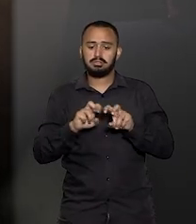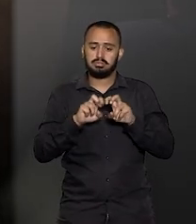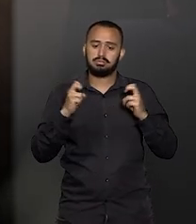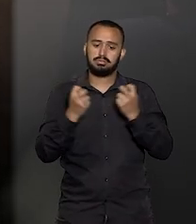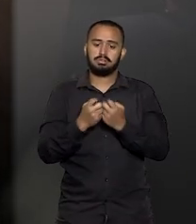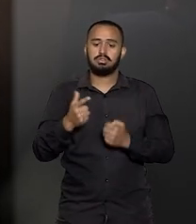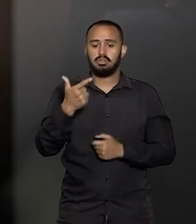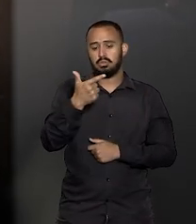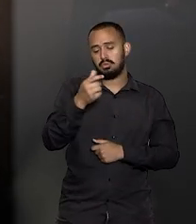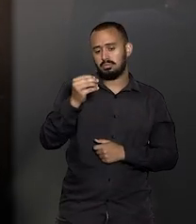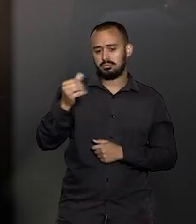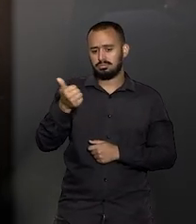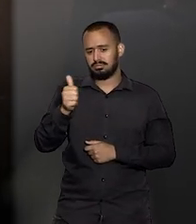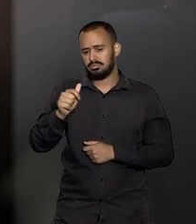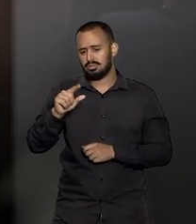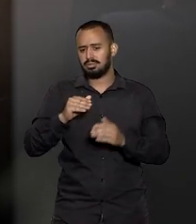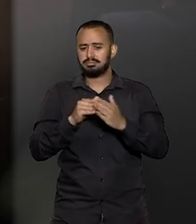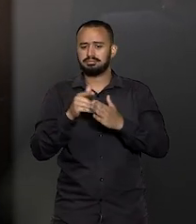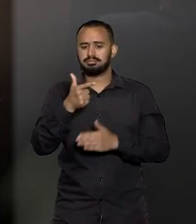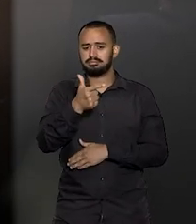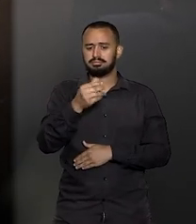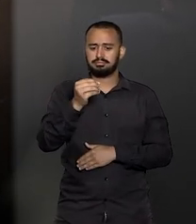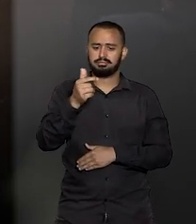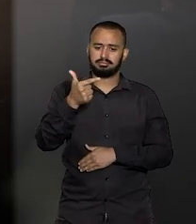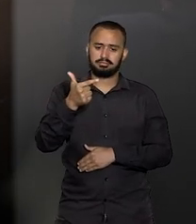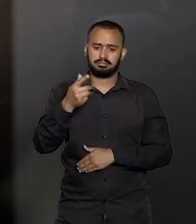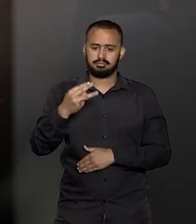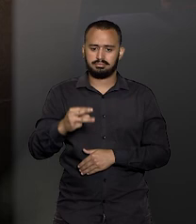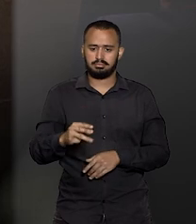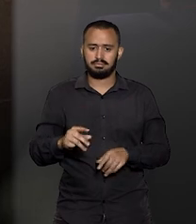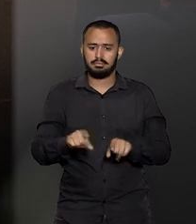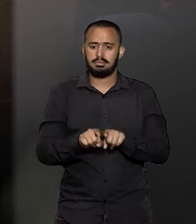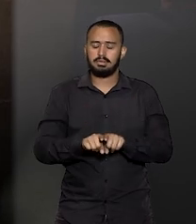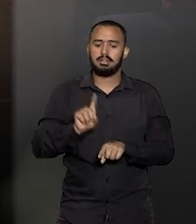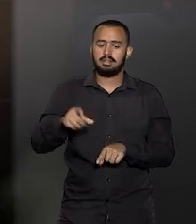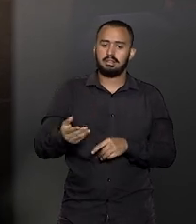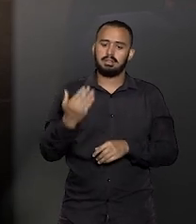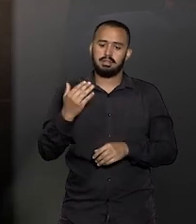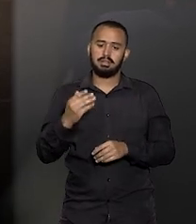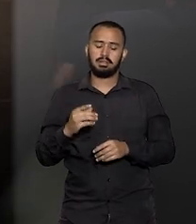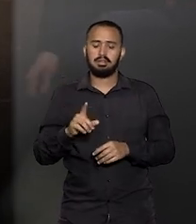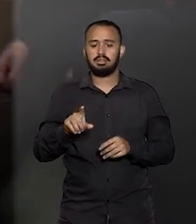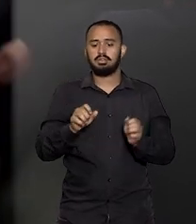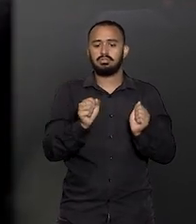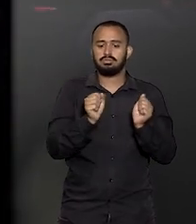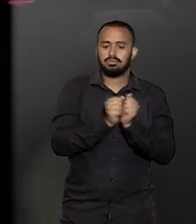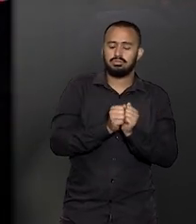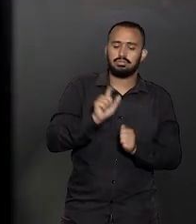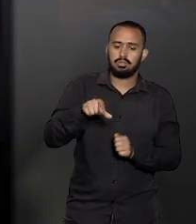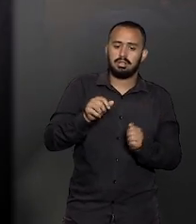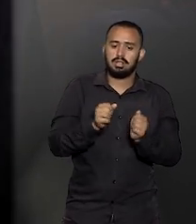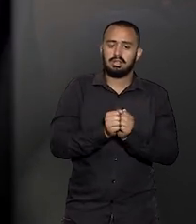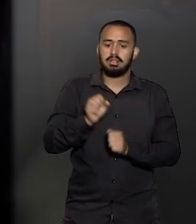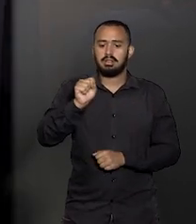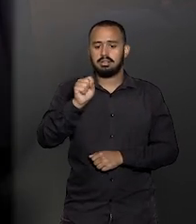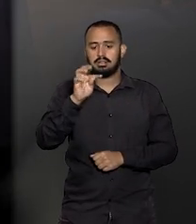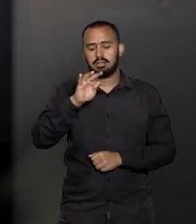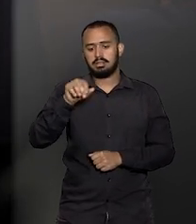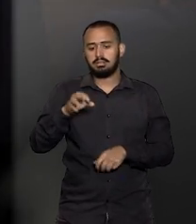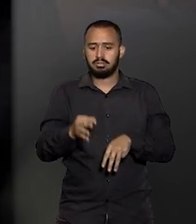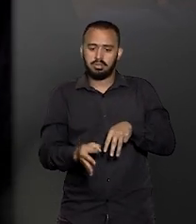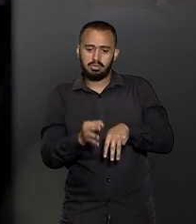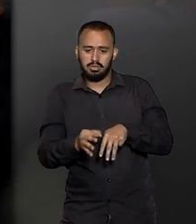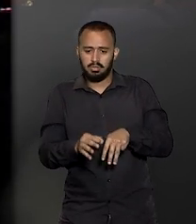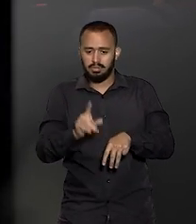Maria Tereza de Assis Moura foi ministra substituta do Tribunal Superior Eleitoral de 2013 a 2014 e